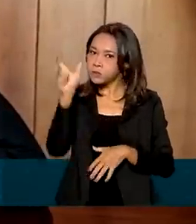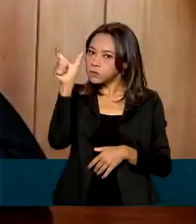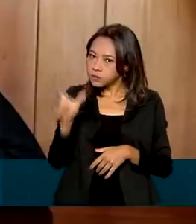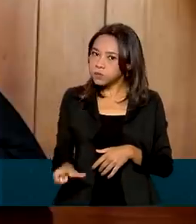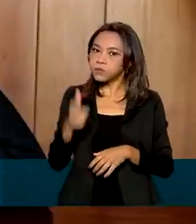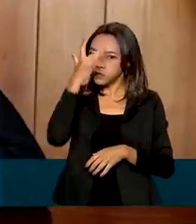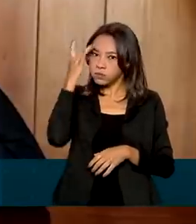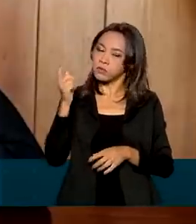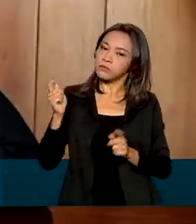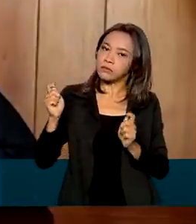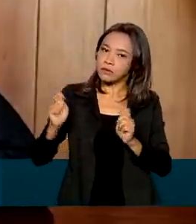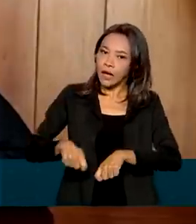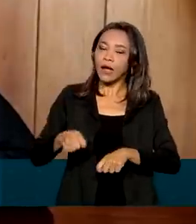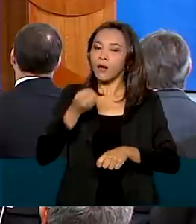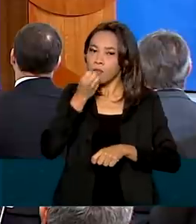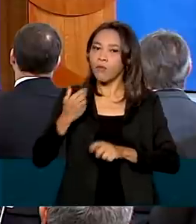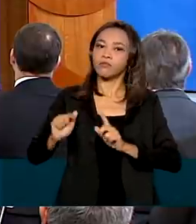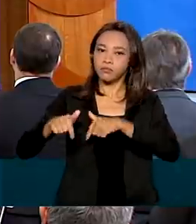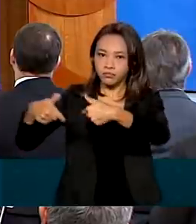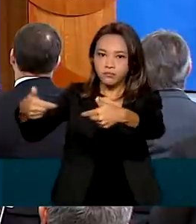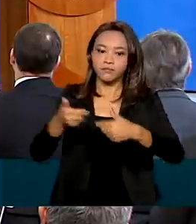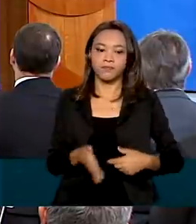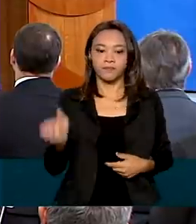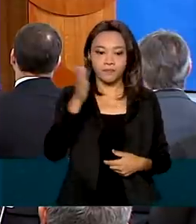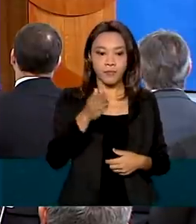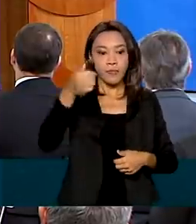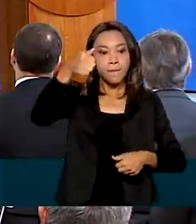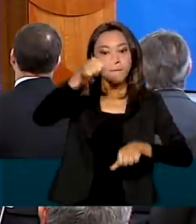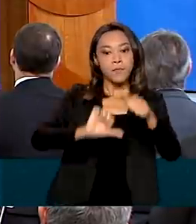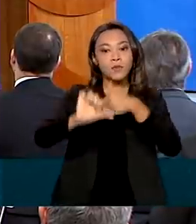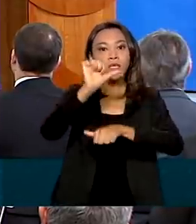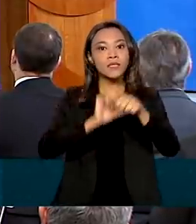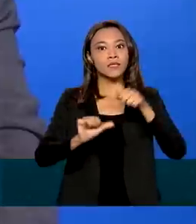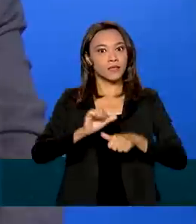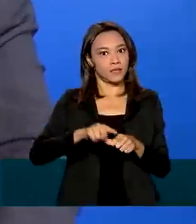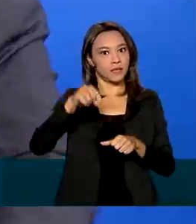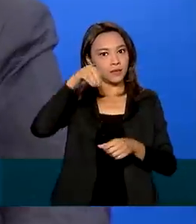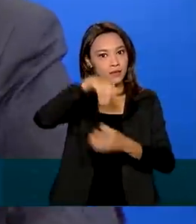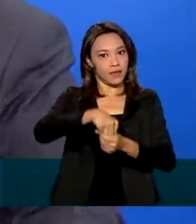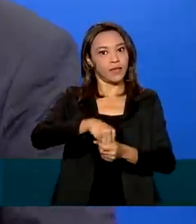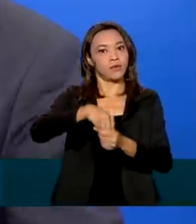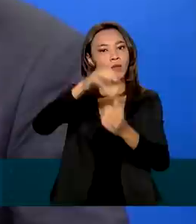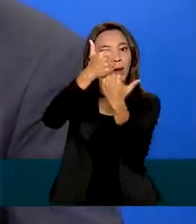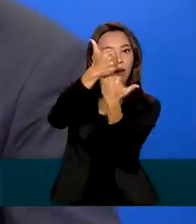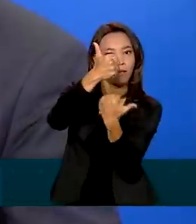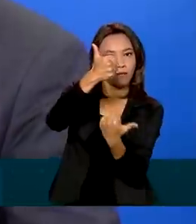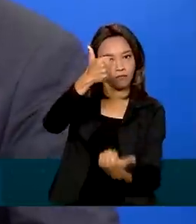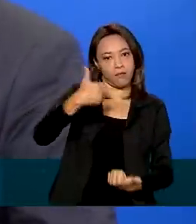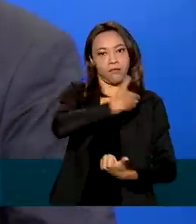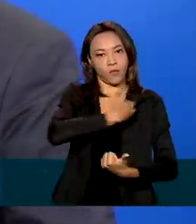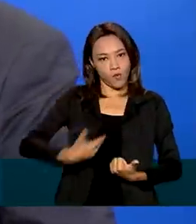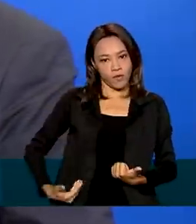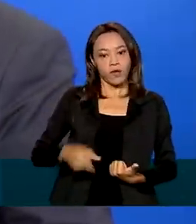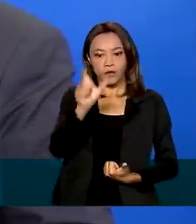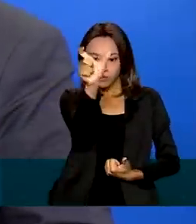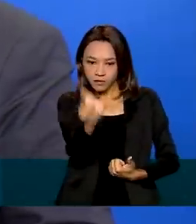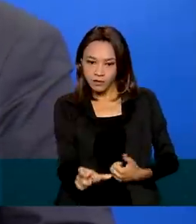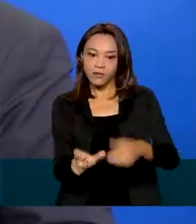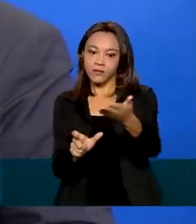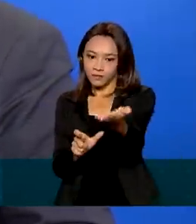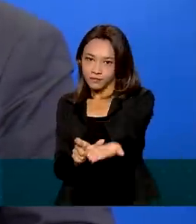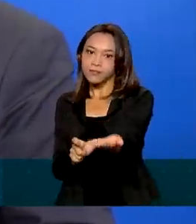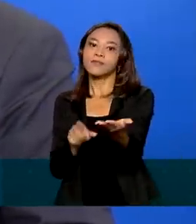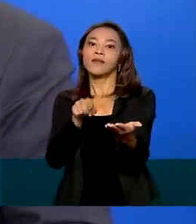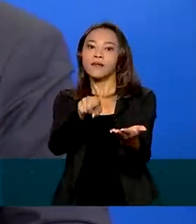pode, no meu entender, fazer um bom trabalho aqui. As alterações no primeiro escalão do governo federal ainda incluem o general Luiz Eduardo